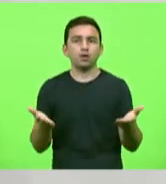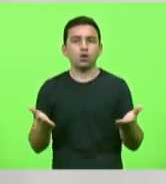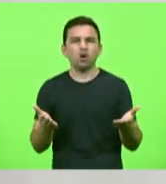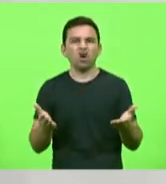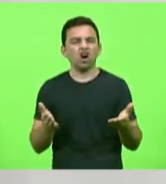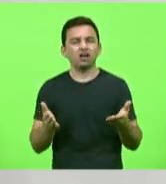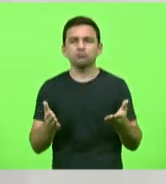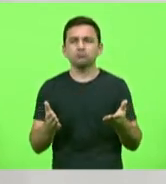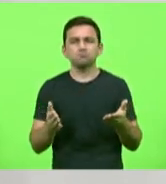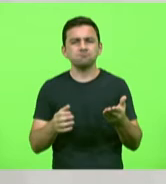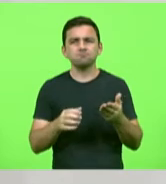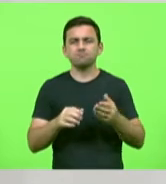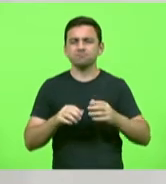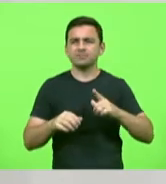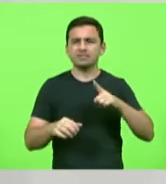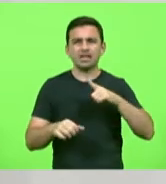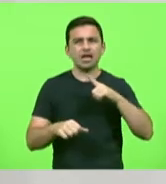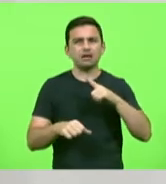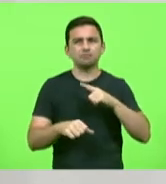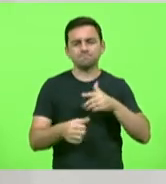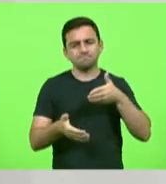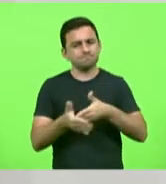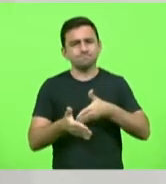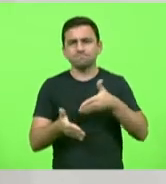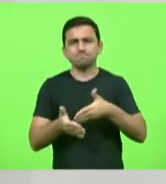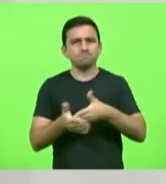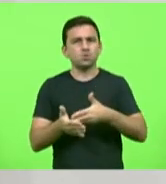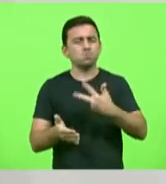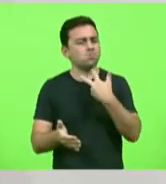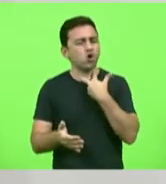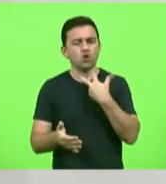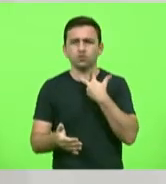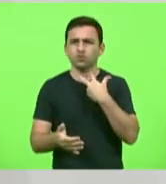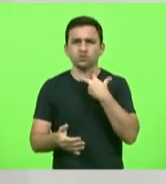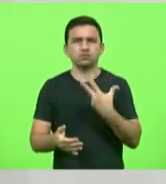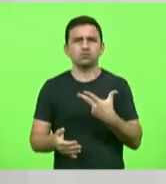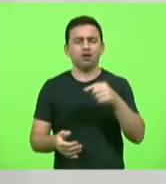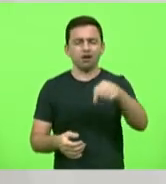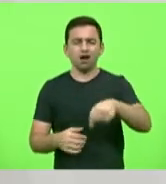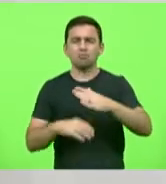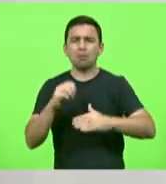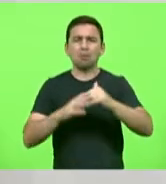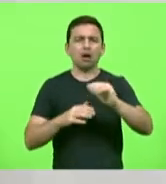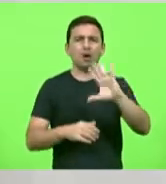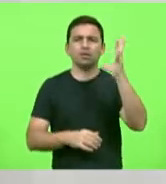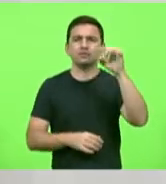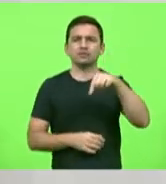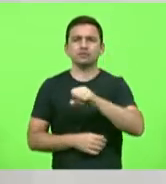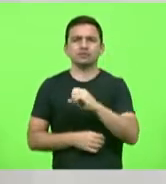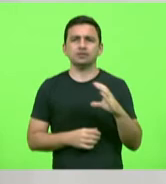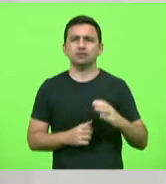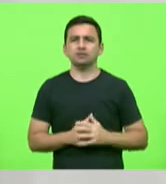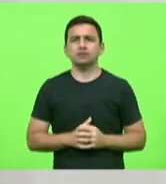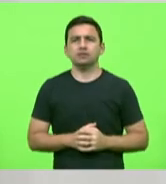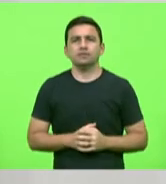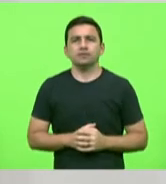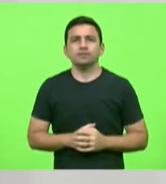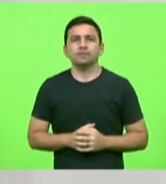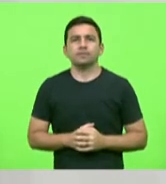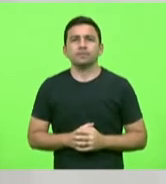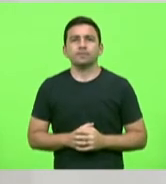o cerco para que não permita mais esse tipo de prática em Santa Catarina então vai ter